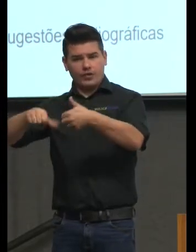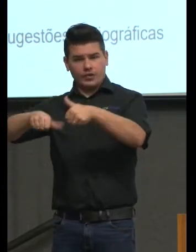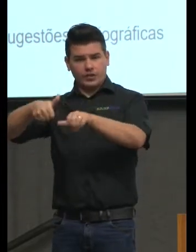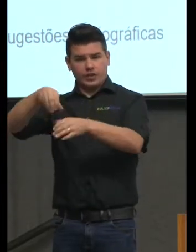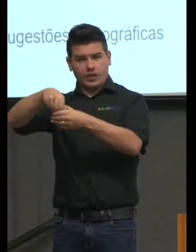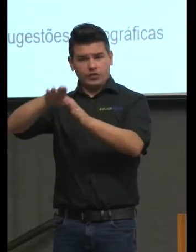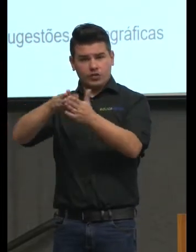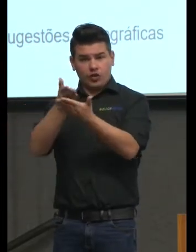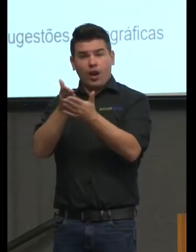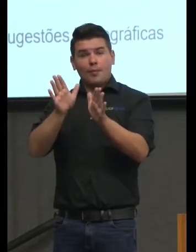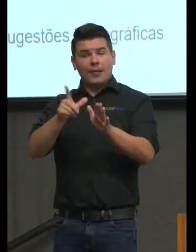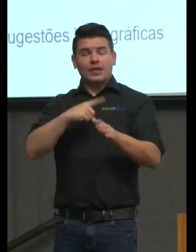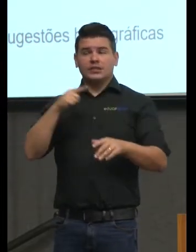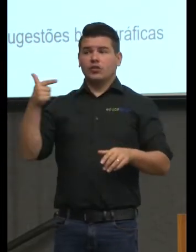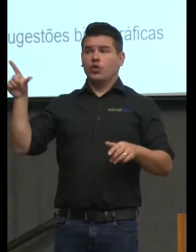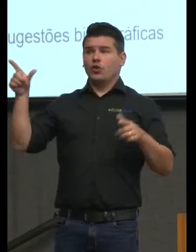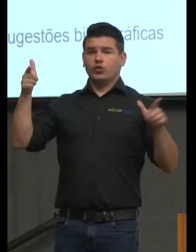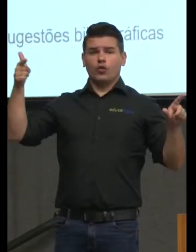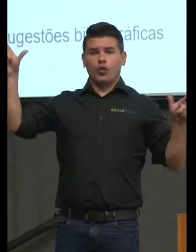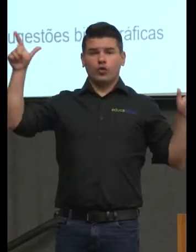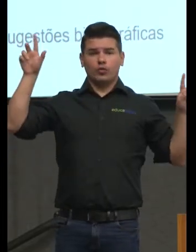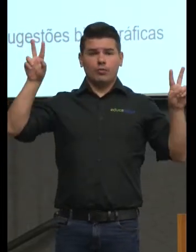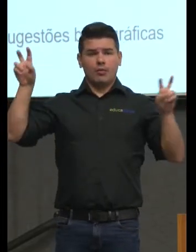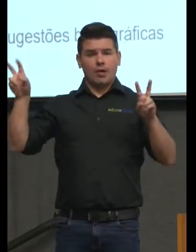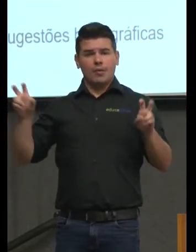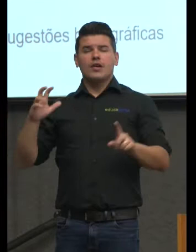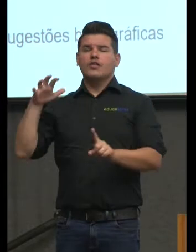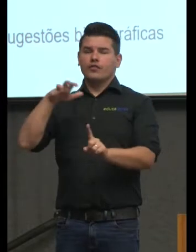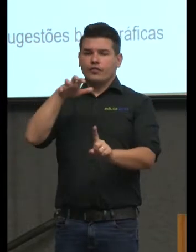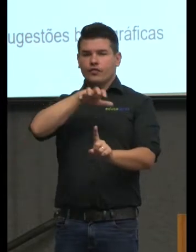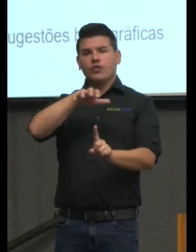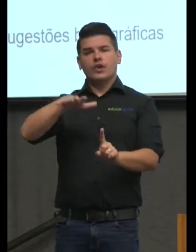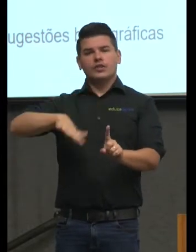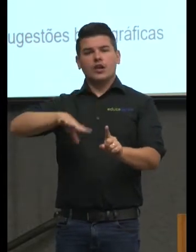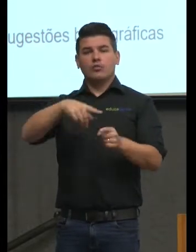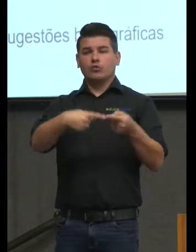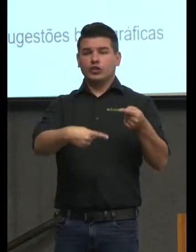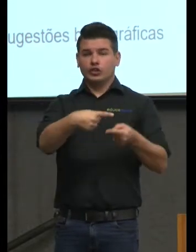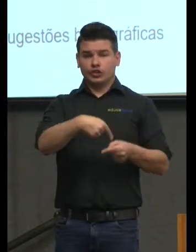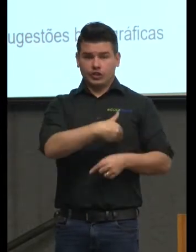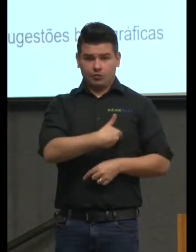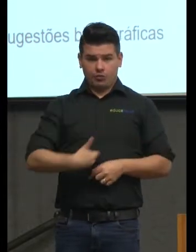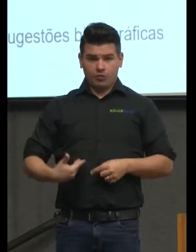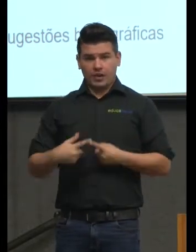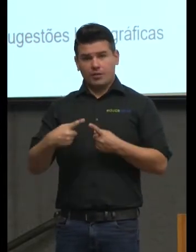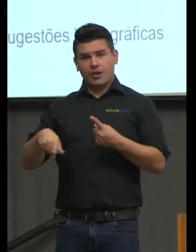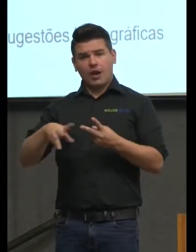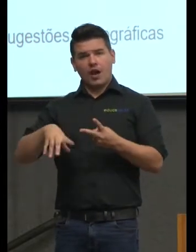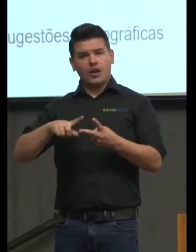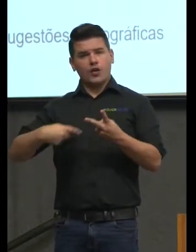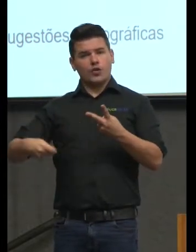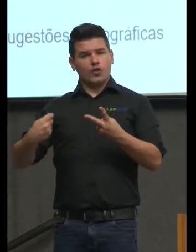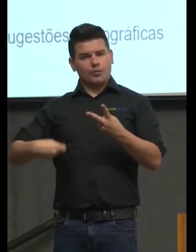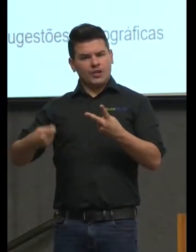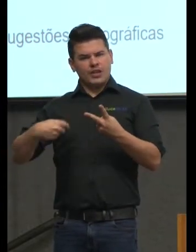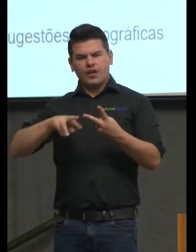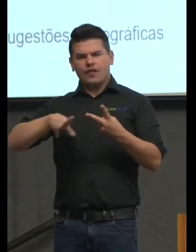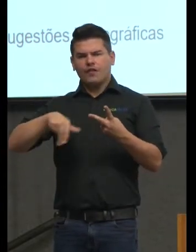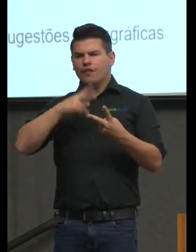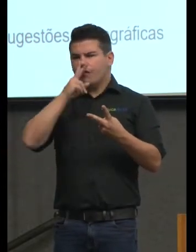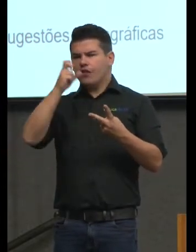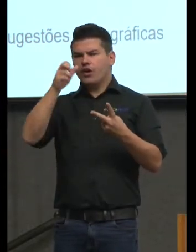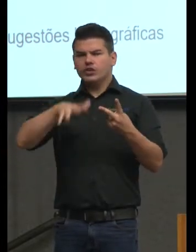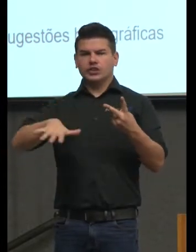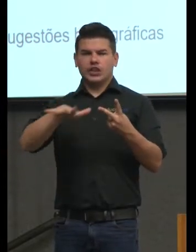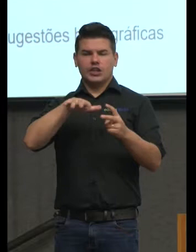influências desses dois outros aspectos ou seja da política pública e da economia são muito fortes no